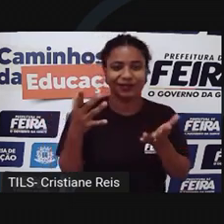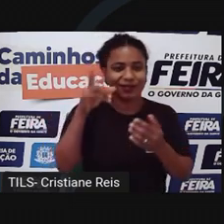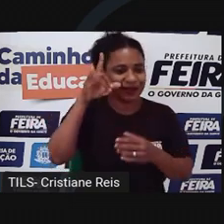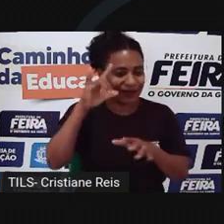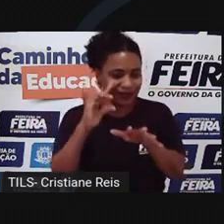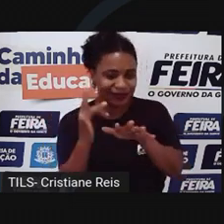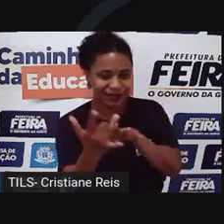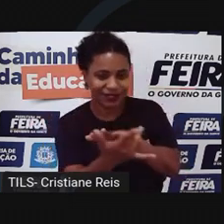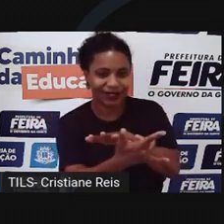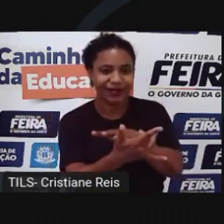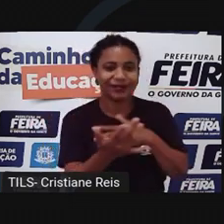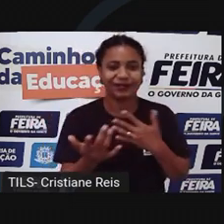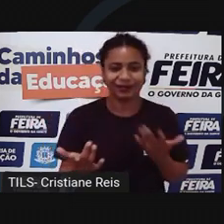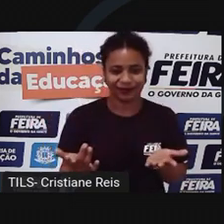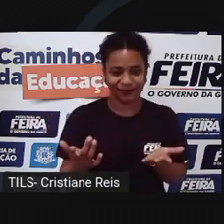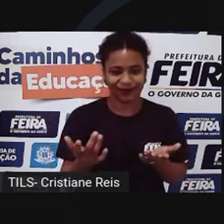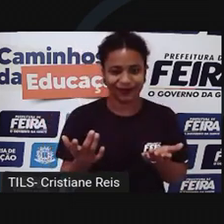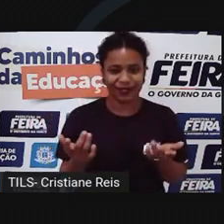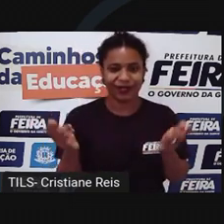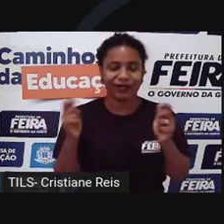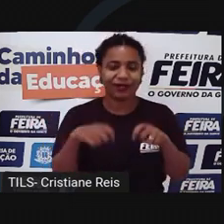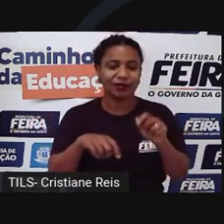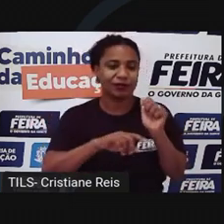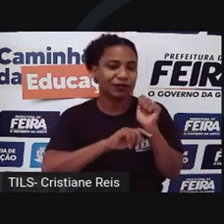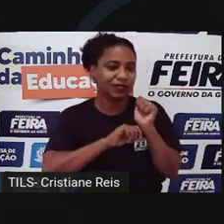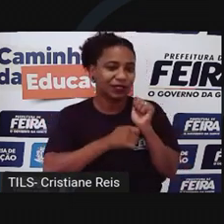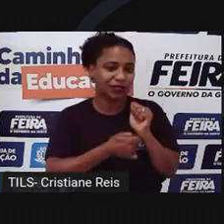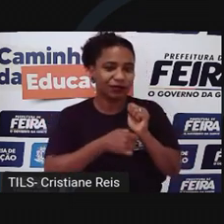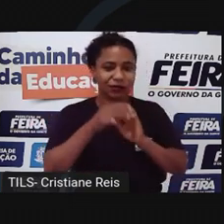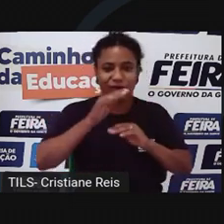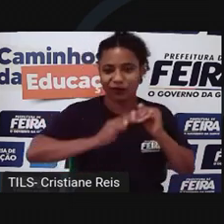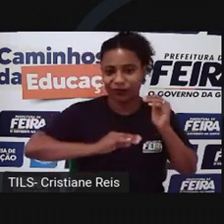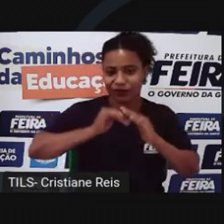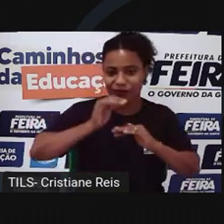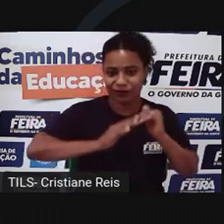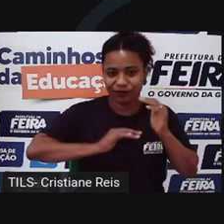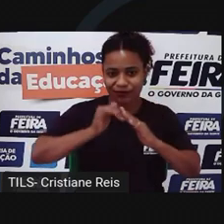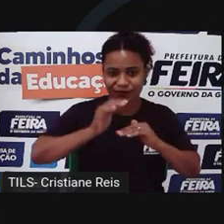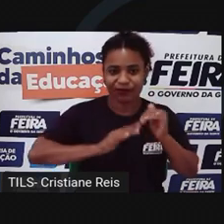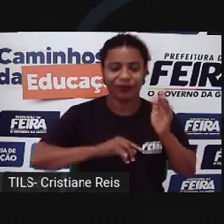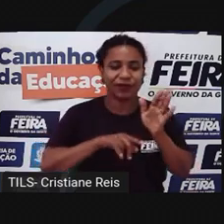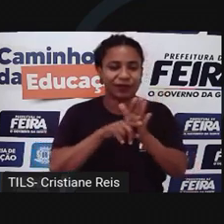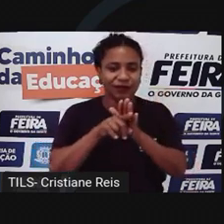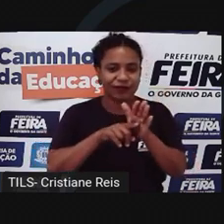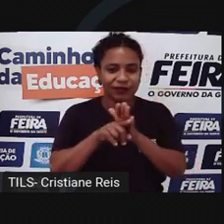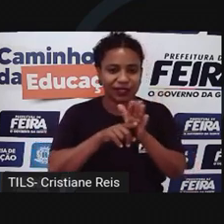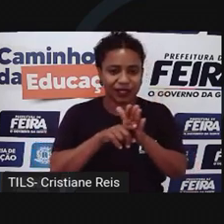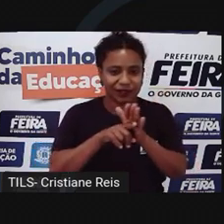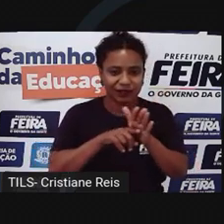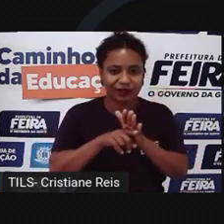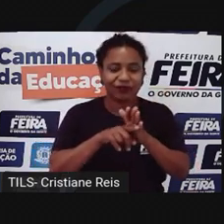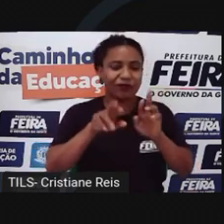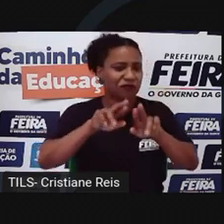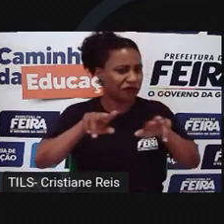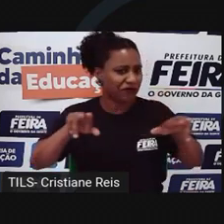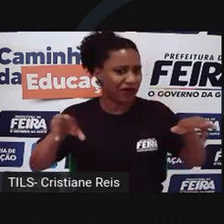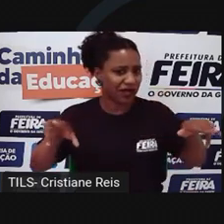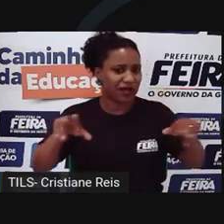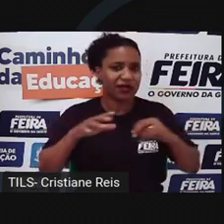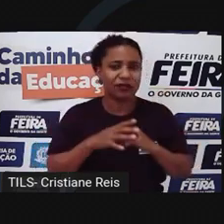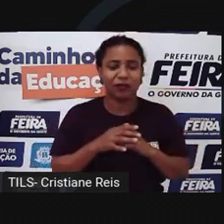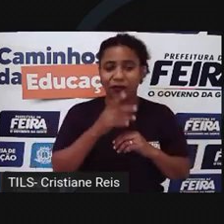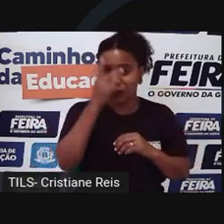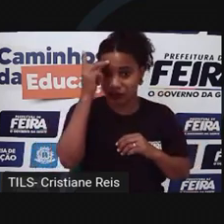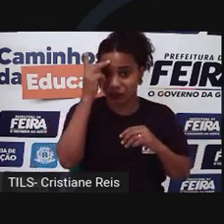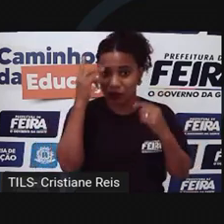como, por exemplo, violação ao segredo profissional, induzimento, instigação ou auxílio ao suicídio, incitação